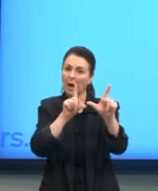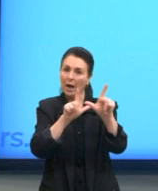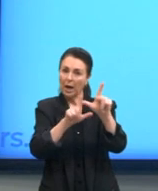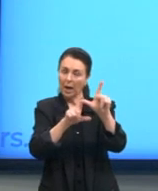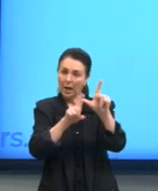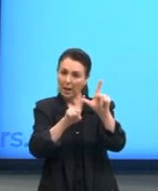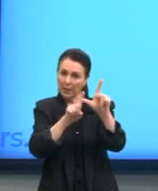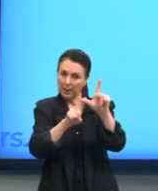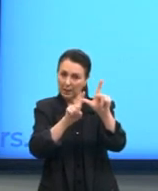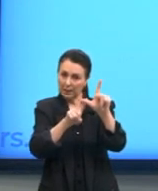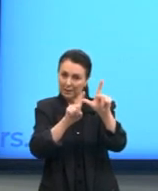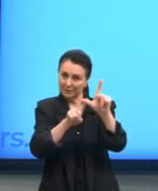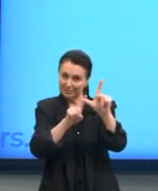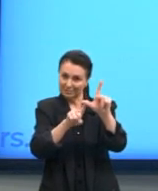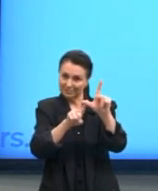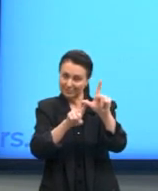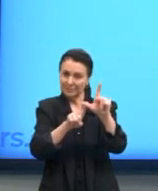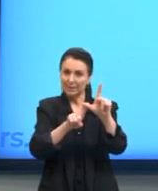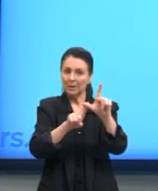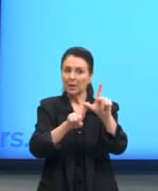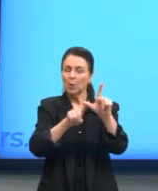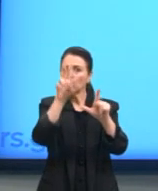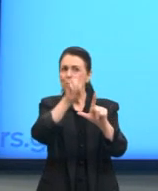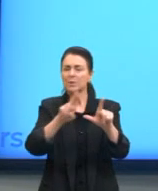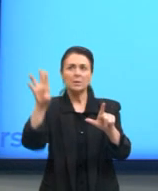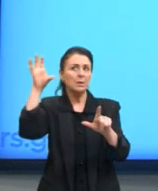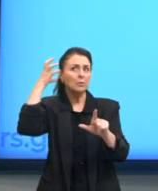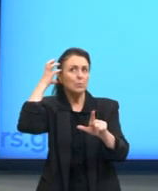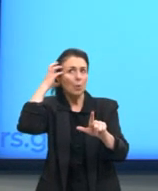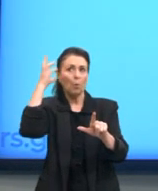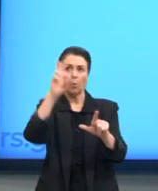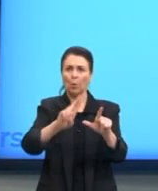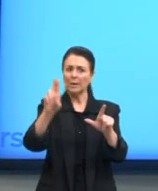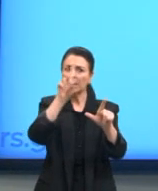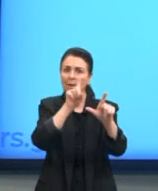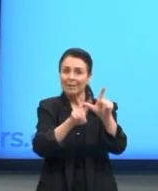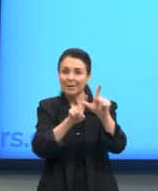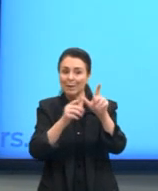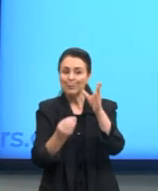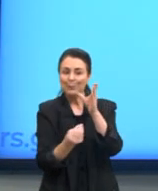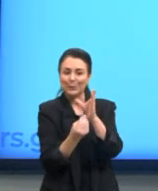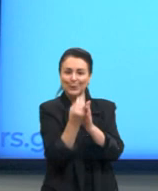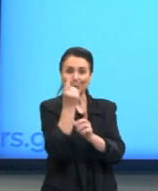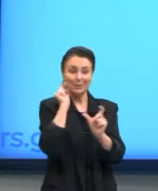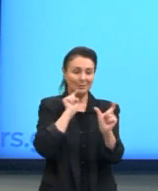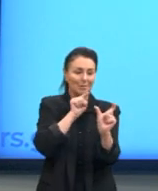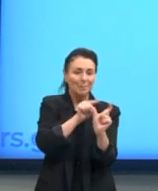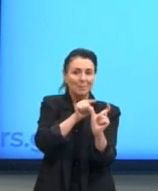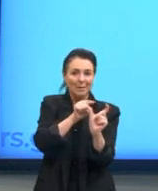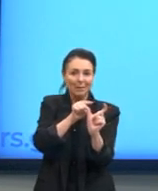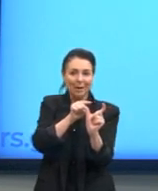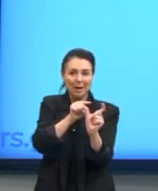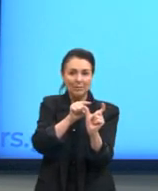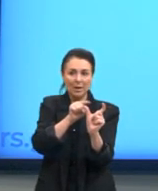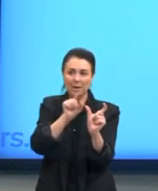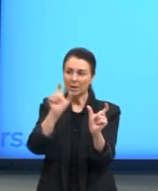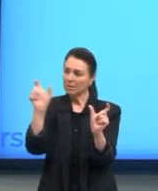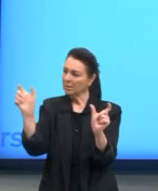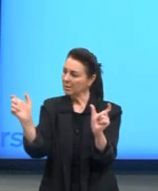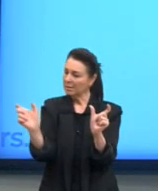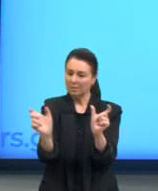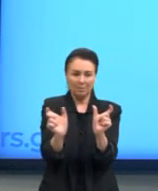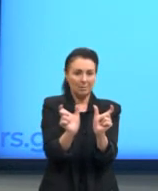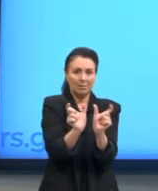Através desse som ou das letras, a gente vai produzir palavras e a junção dessas palavras